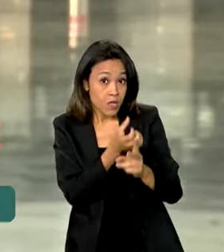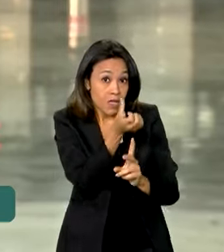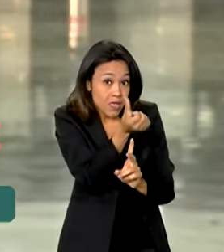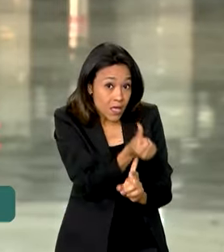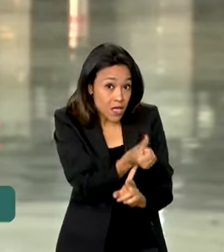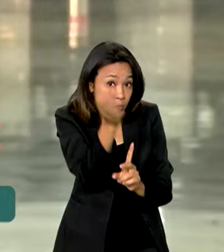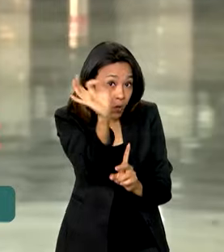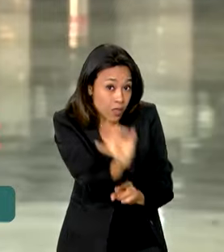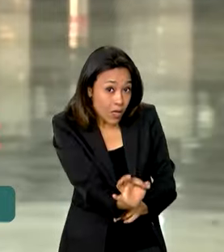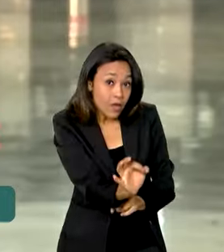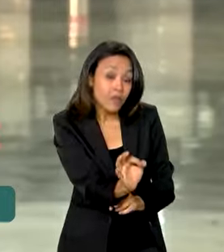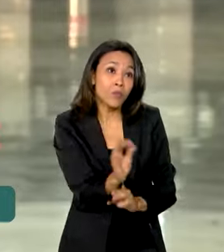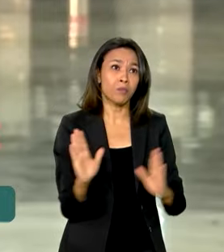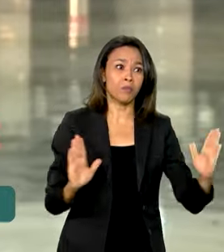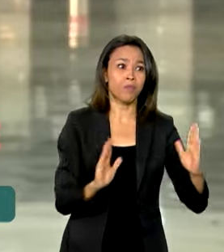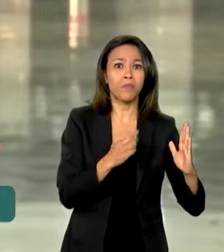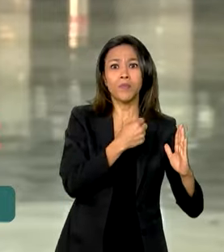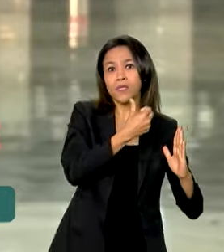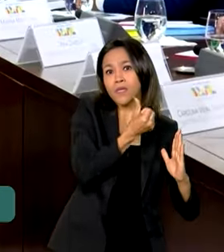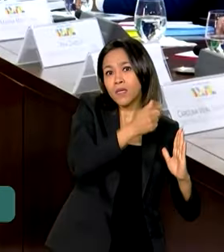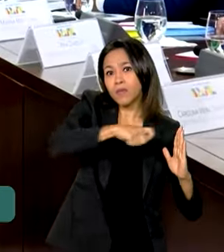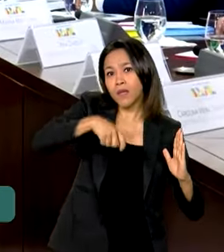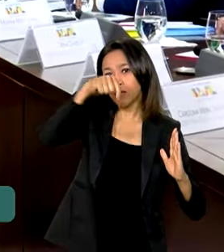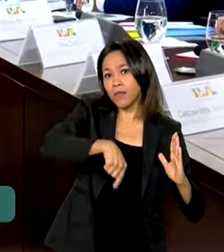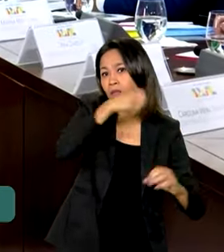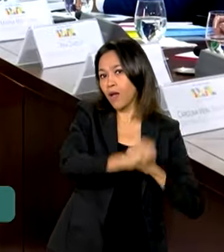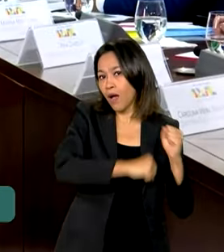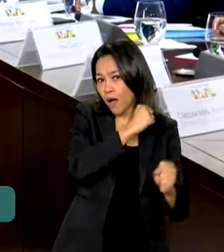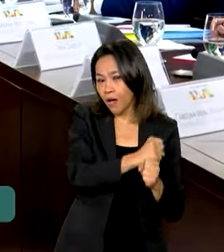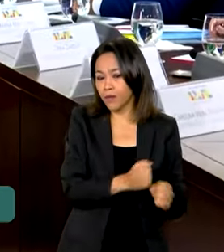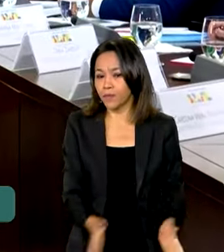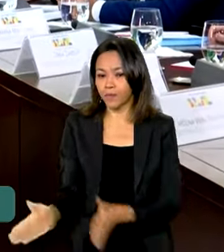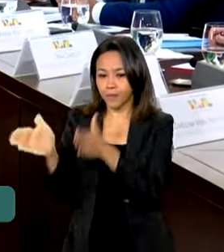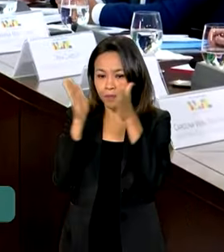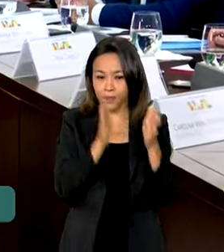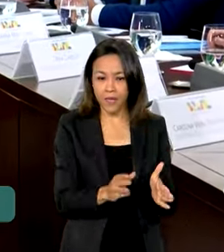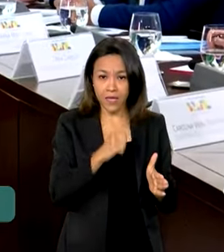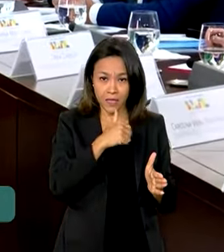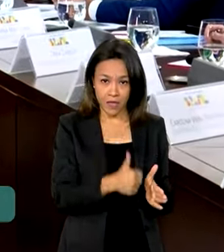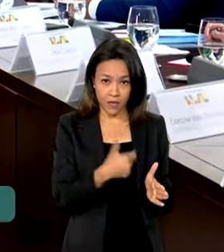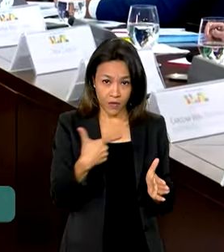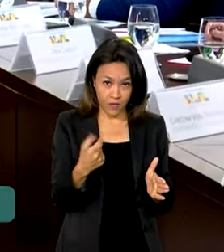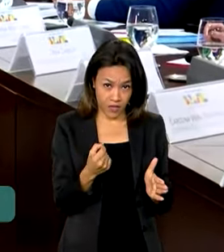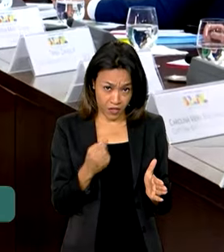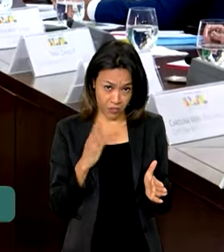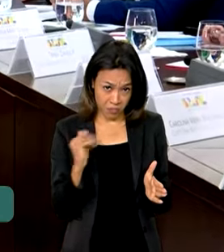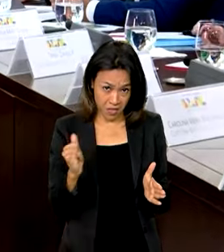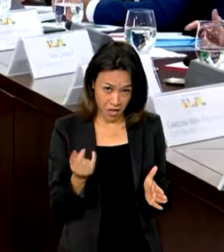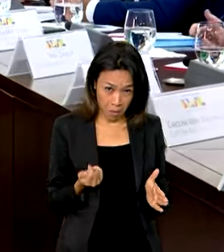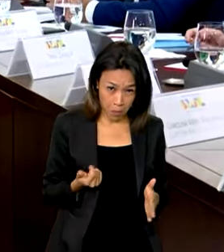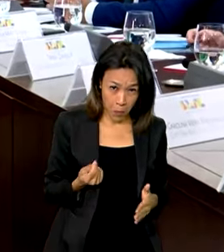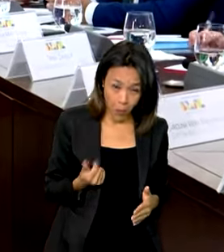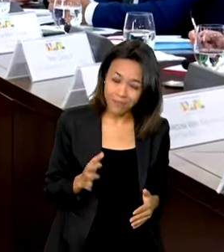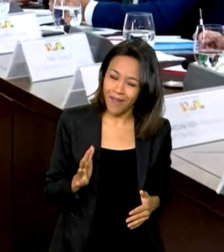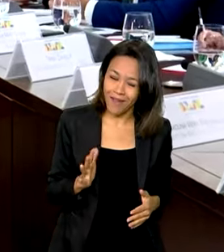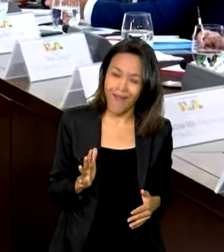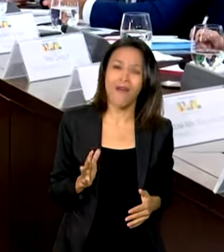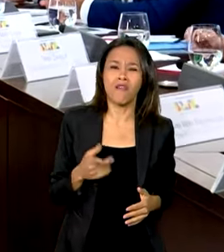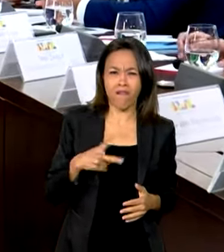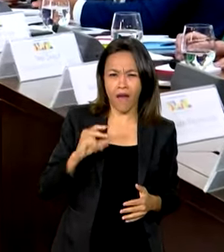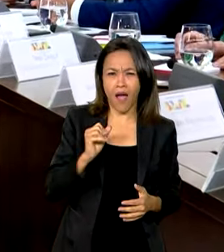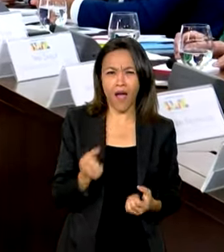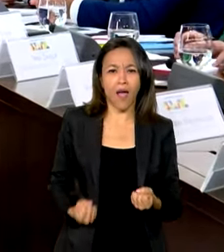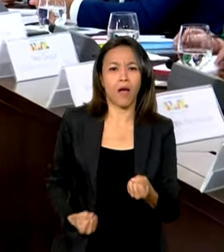% nos primeiros seis meses deste ano. 120 bilhões não é qualquer coisa. Isso significa que vai alavancar ainda mais outros